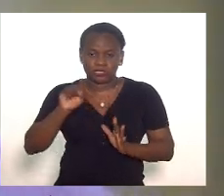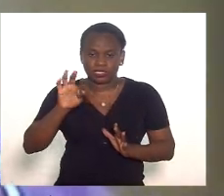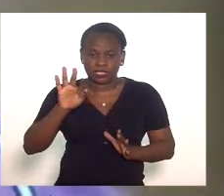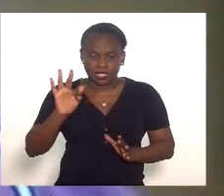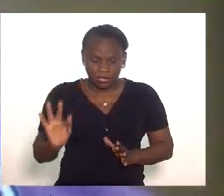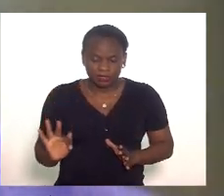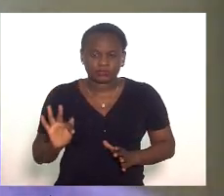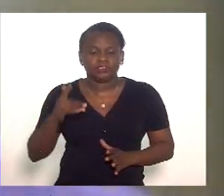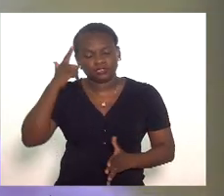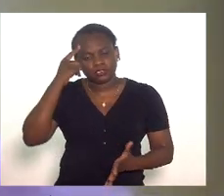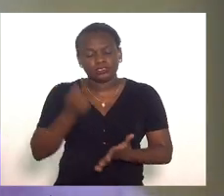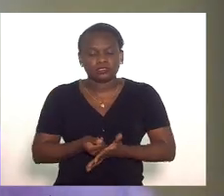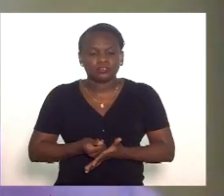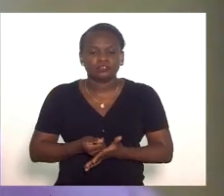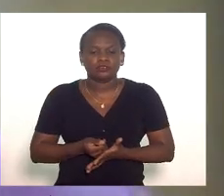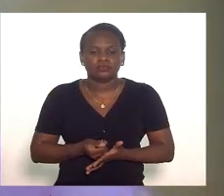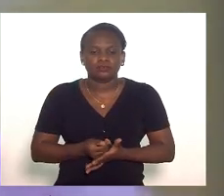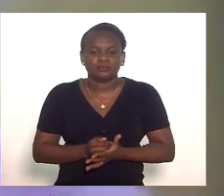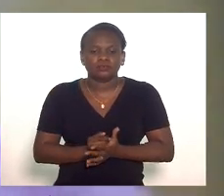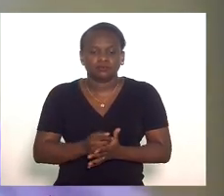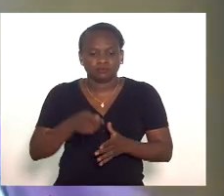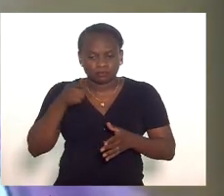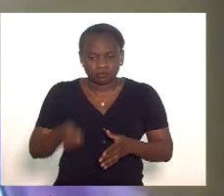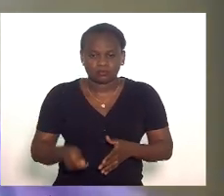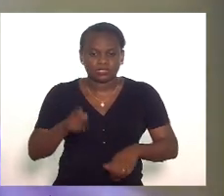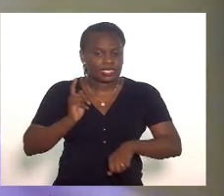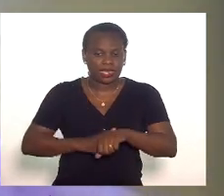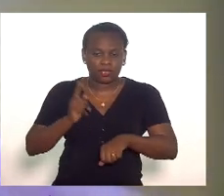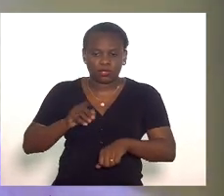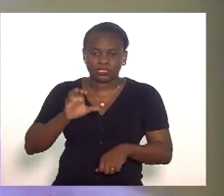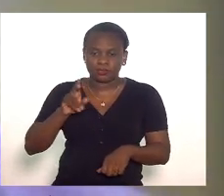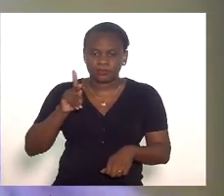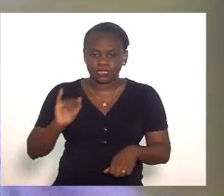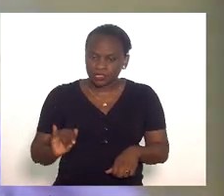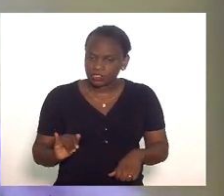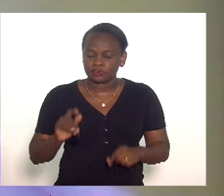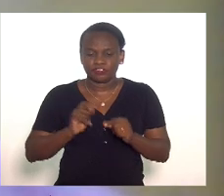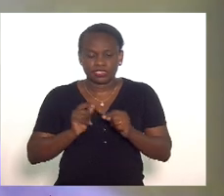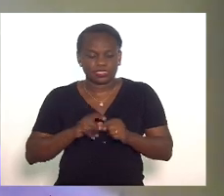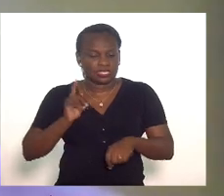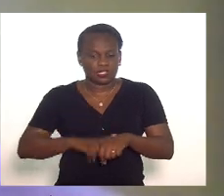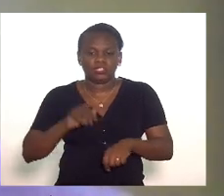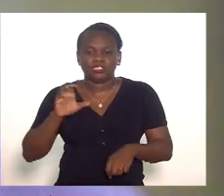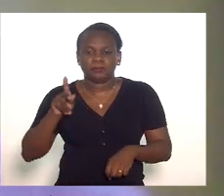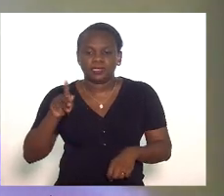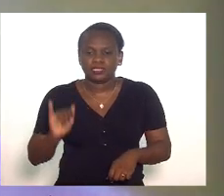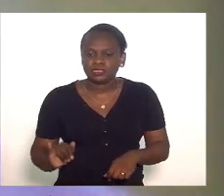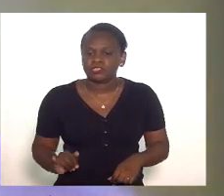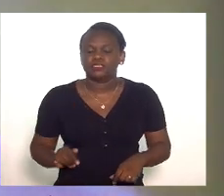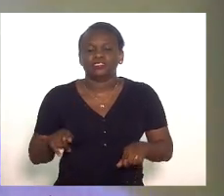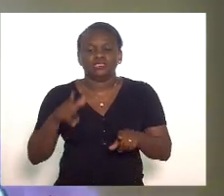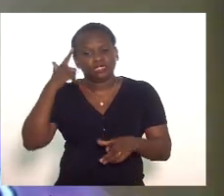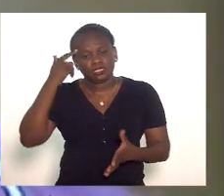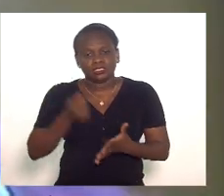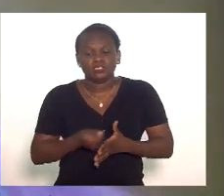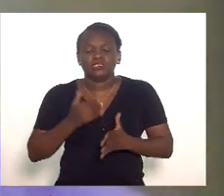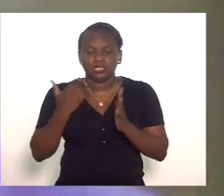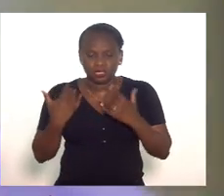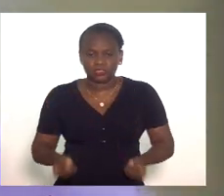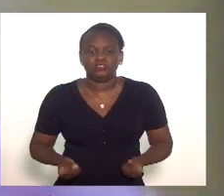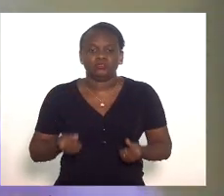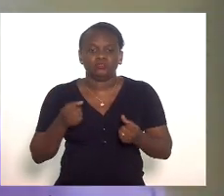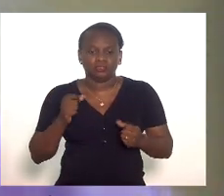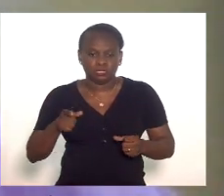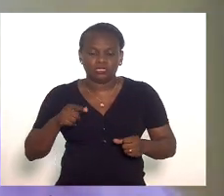decidiu pela implementação imediata da cpi pela instauração imediata da cpi decisão que foi corroborada